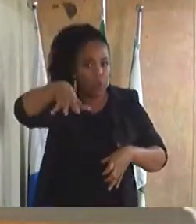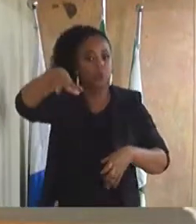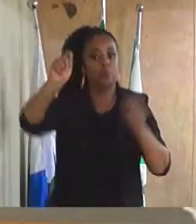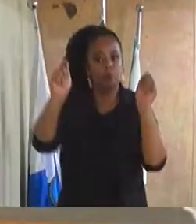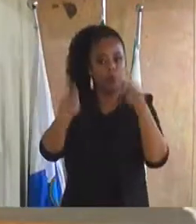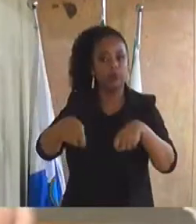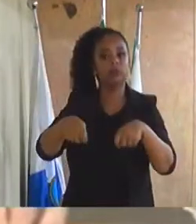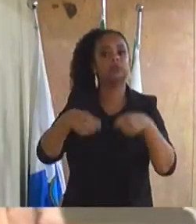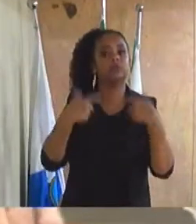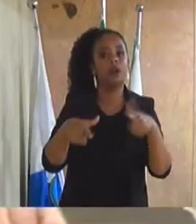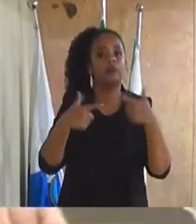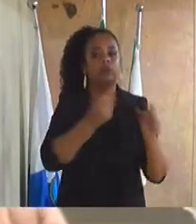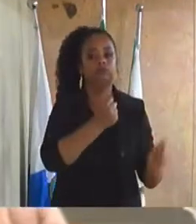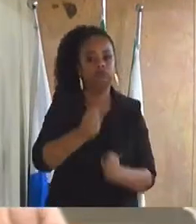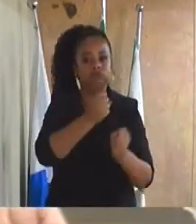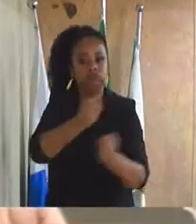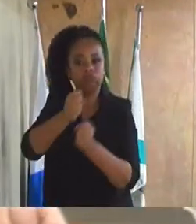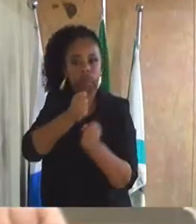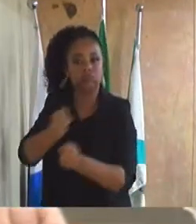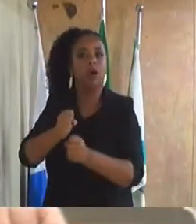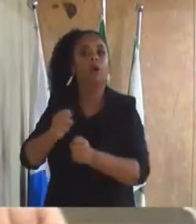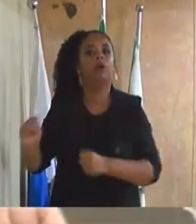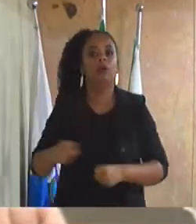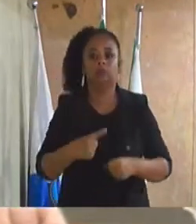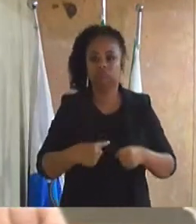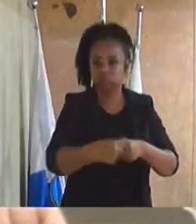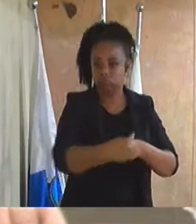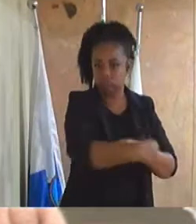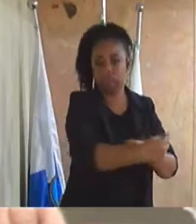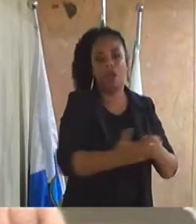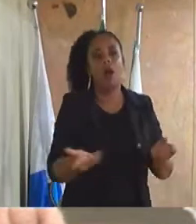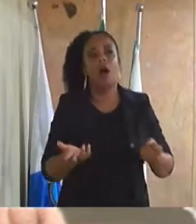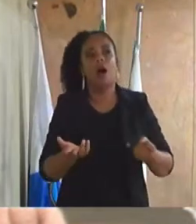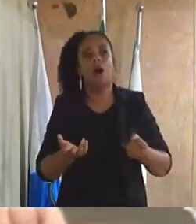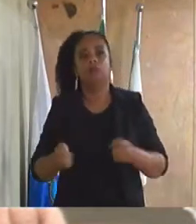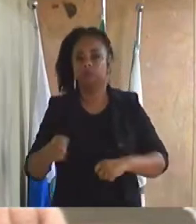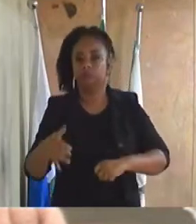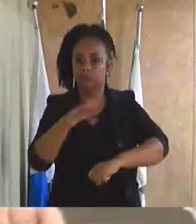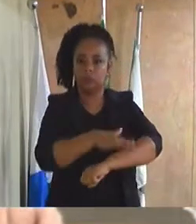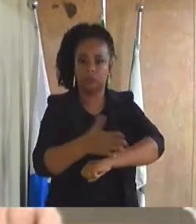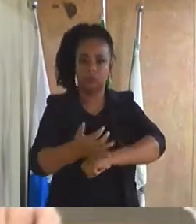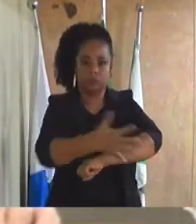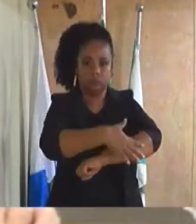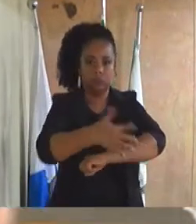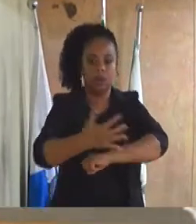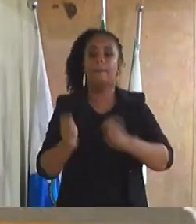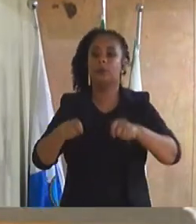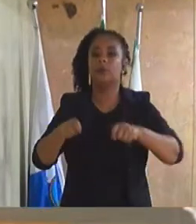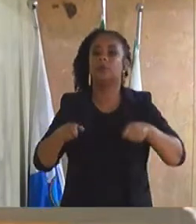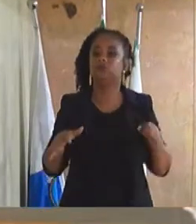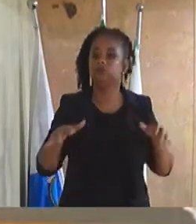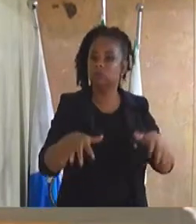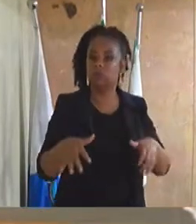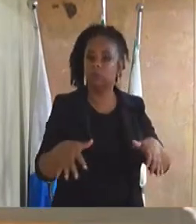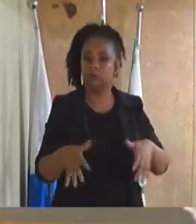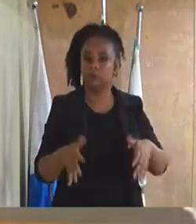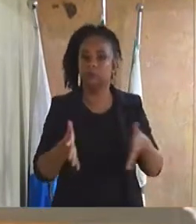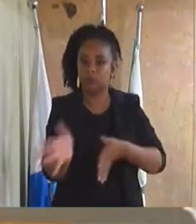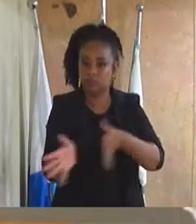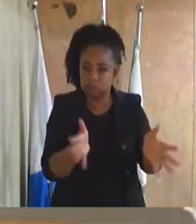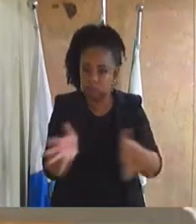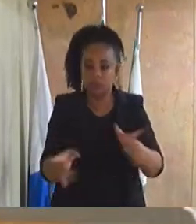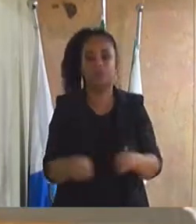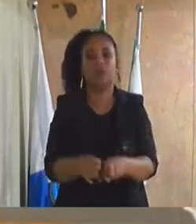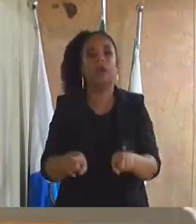serviço de limpeza urbana, construção de calçadas com acessibilidade, revitalização das áreas